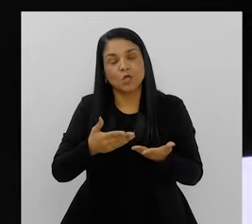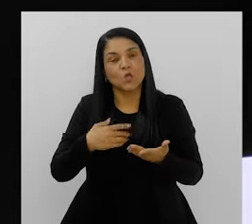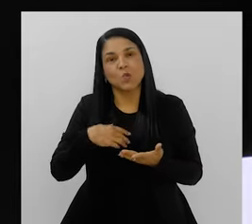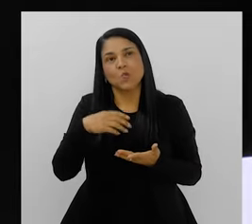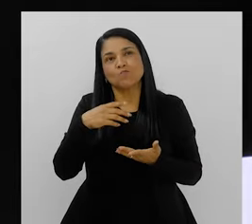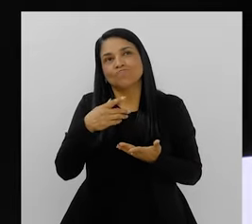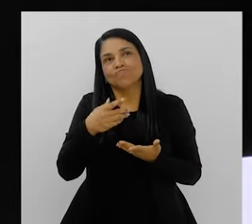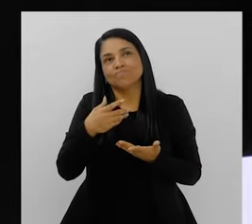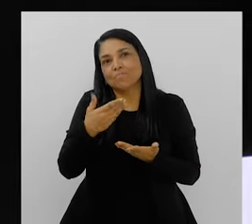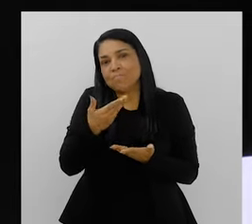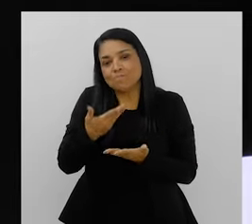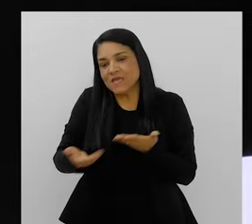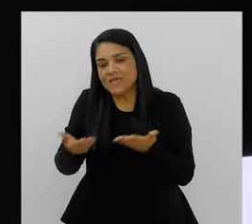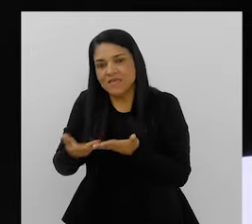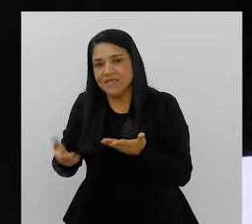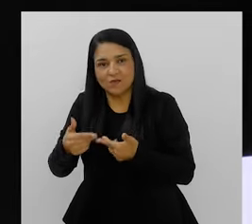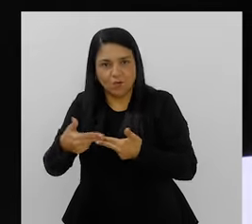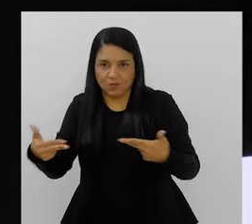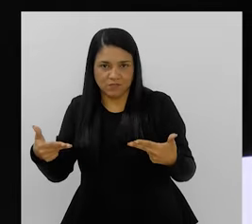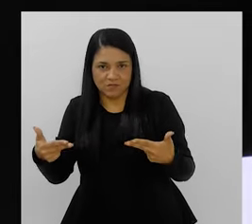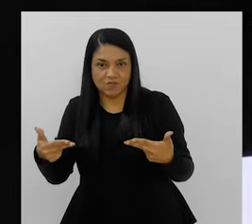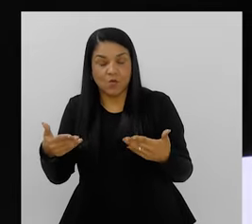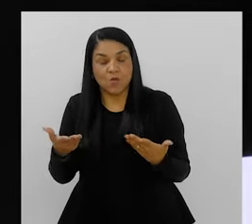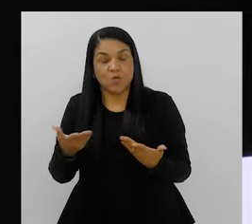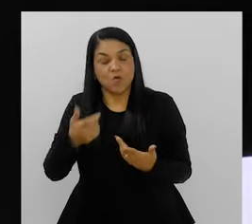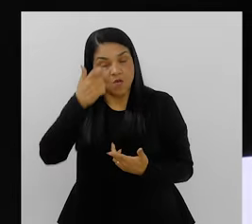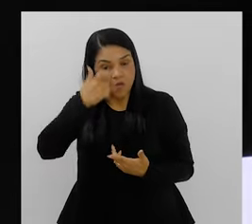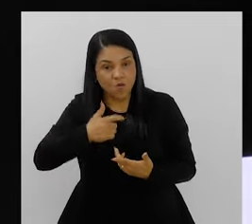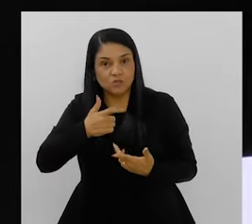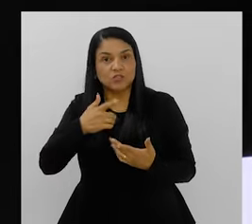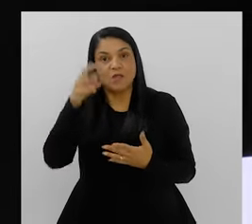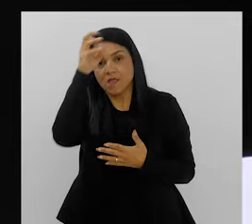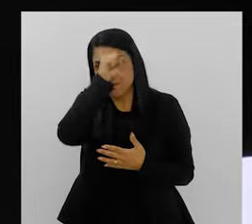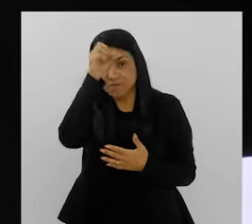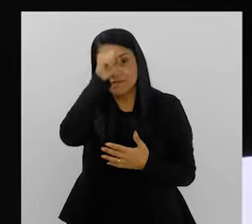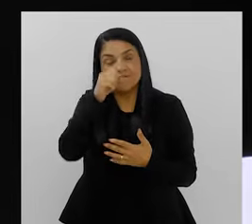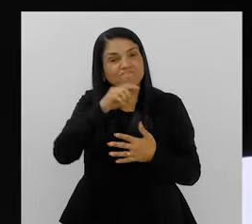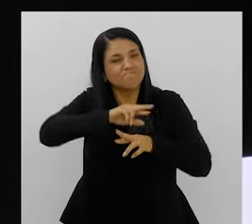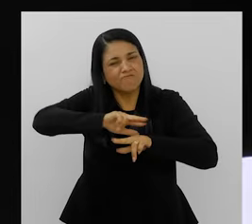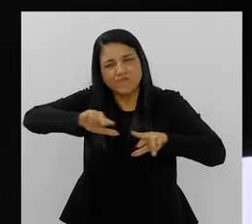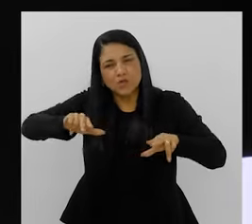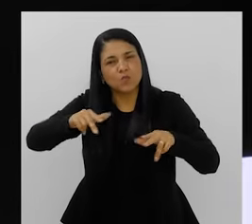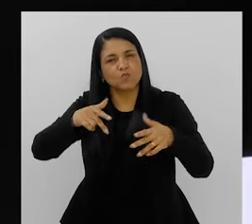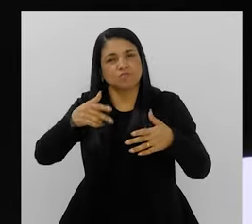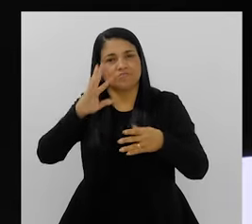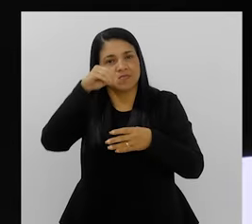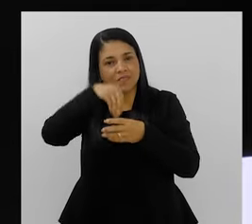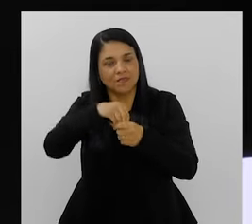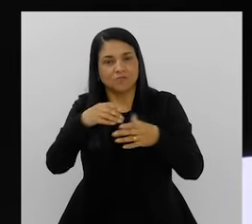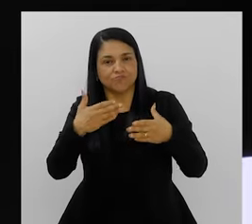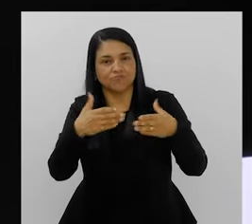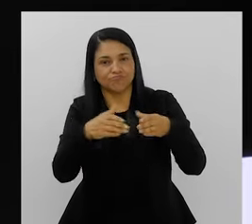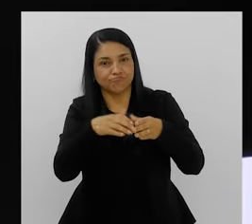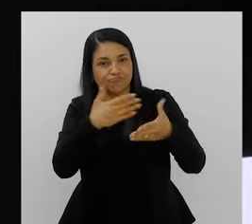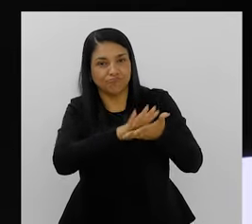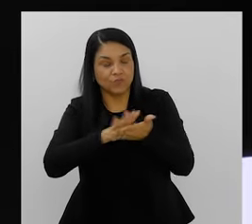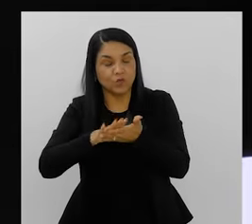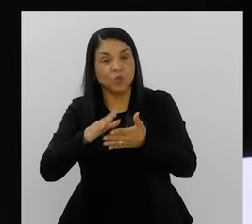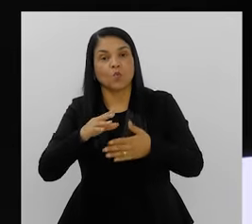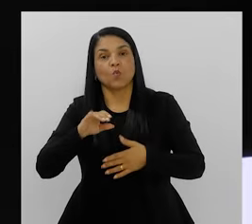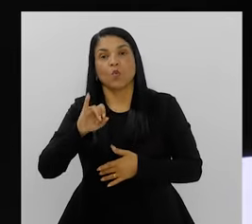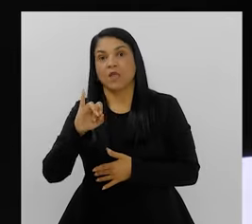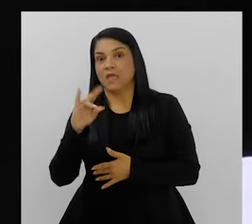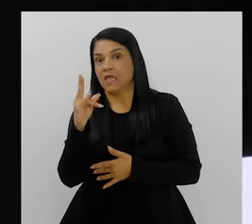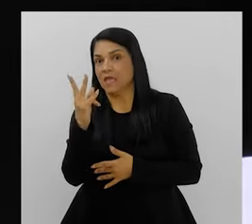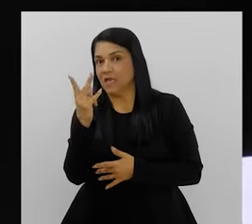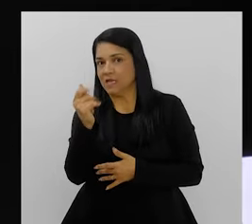eu não tinha aprendido tanta coisa, não seria a Mara que eu sou hoje. E aí, eu vou desfilar em outras escolas, né? Desfilei na União da Ilha,